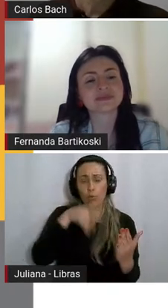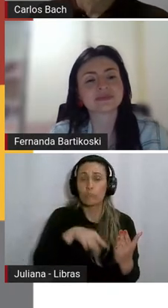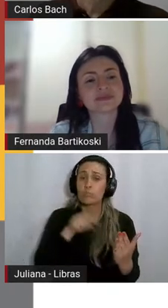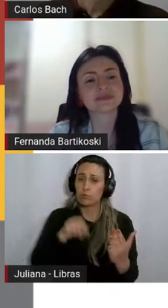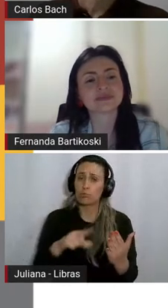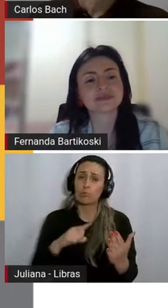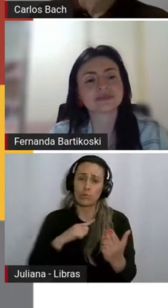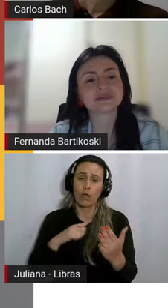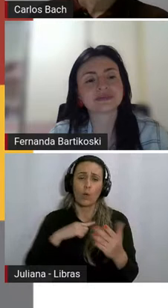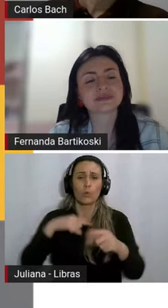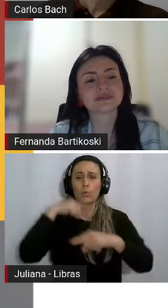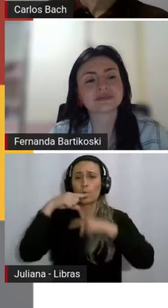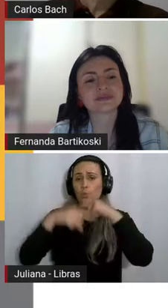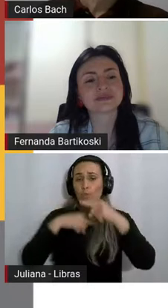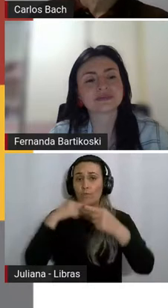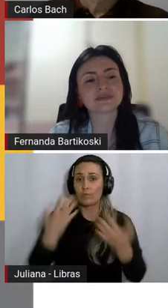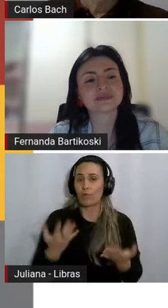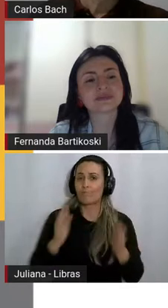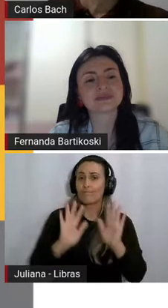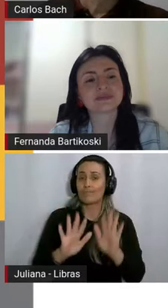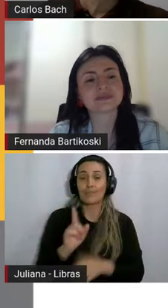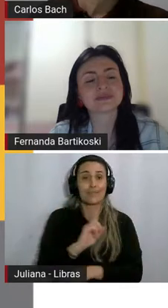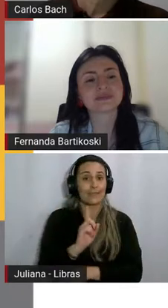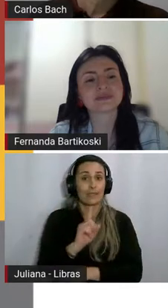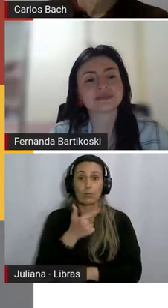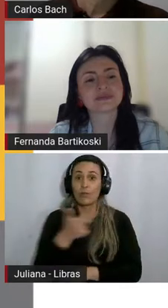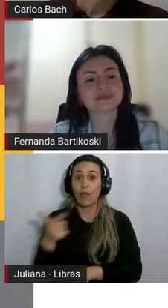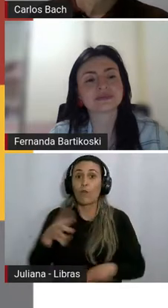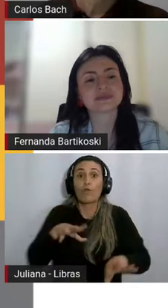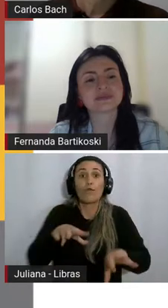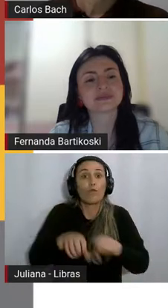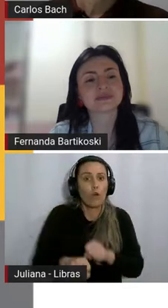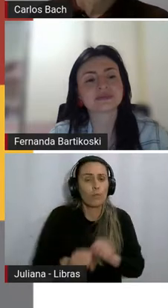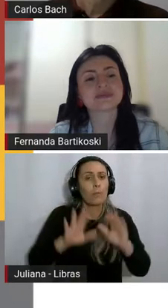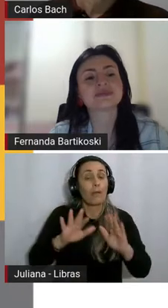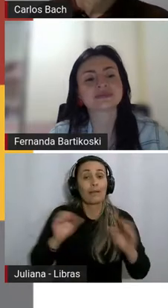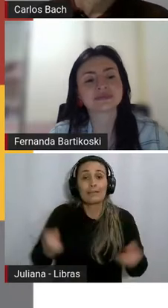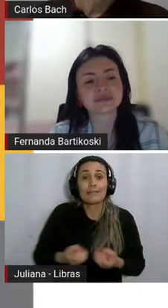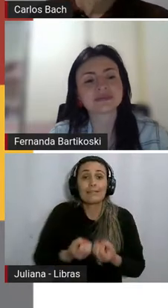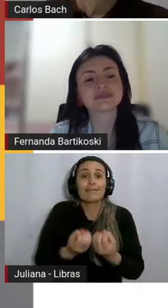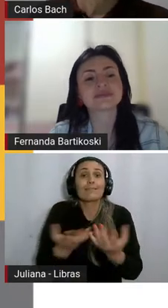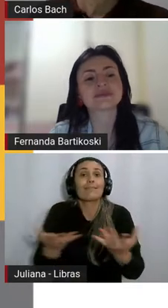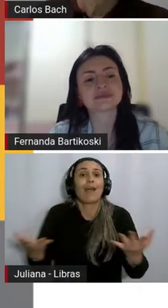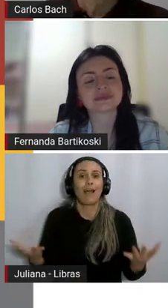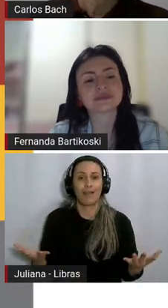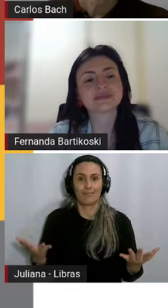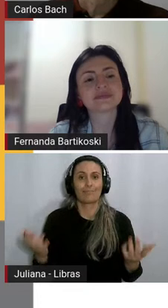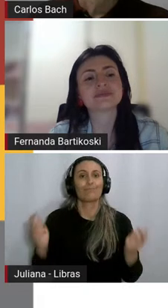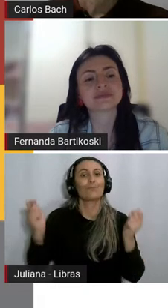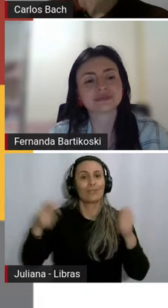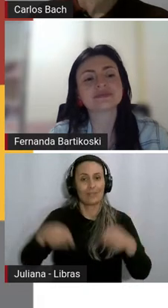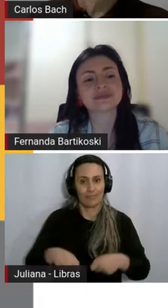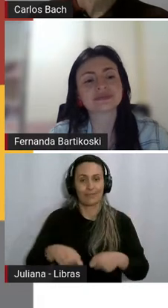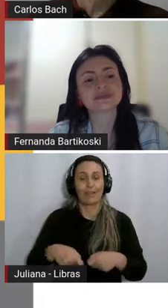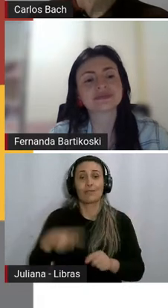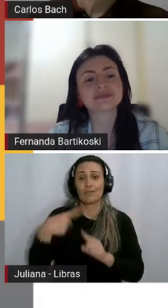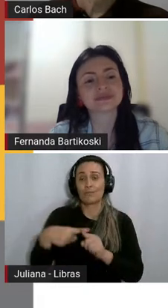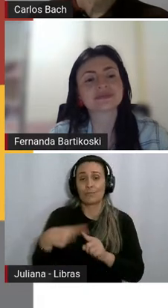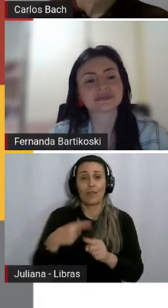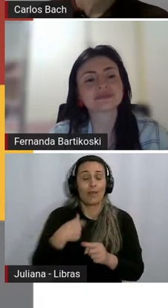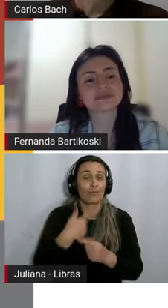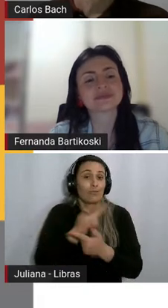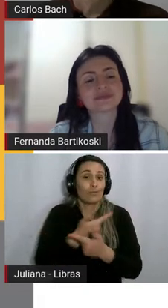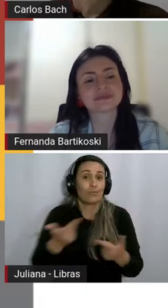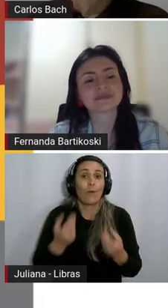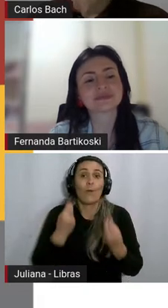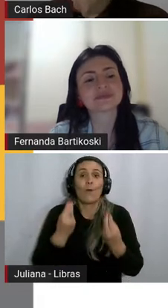forma leitores, mas a gente possibilita a formação de leitores. Porque eu não tenho como garantir, mas eu tenho a